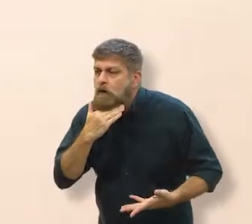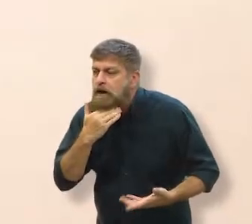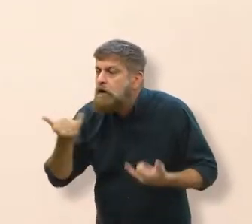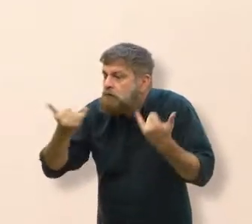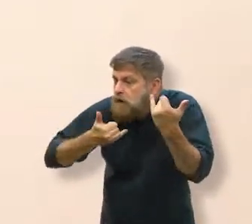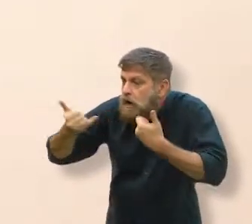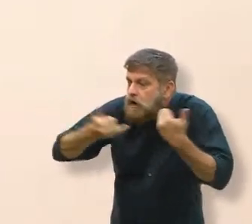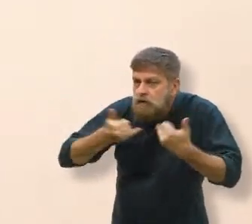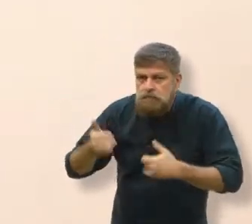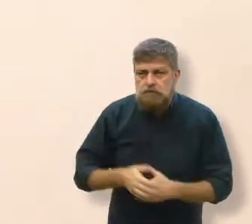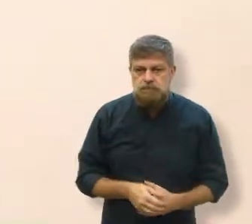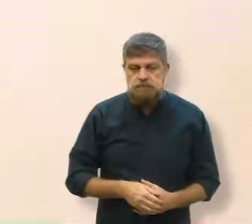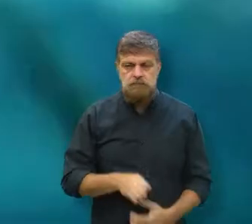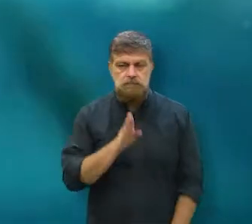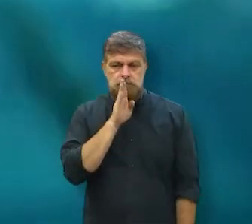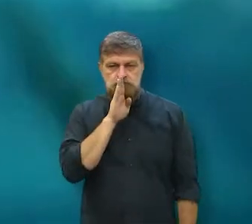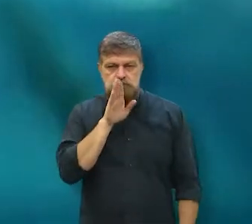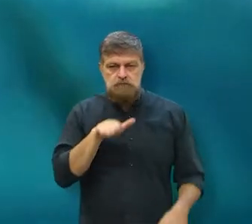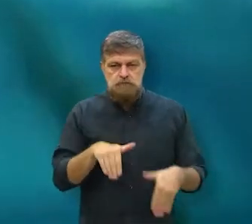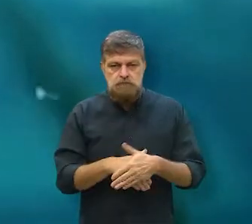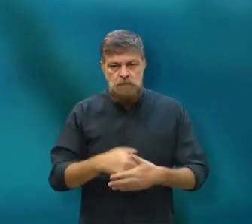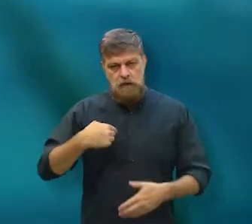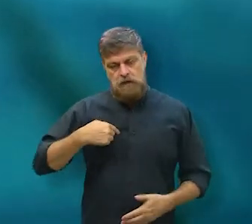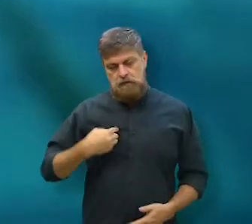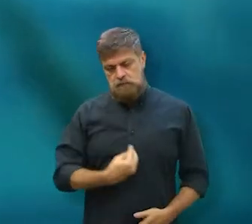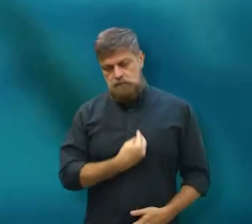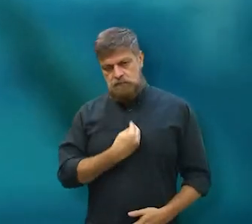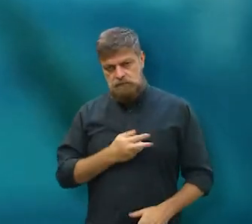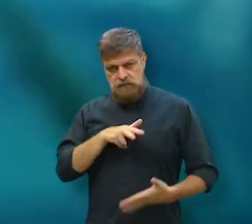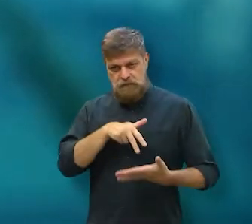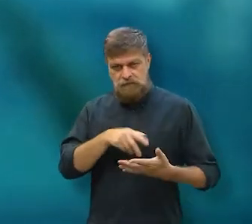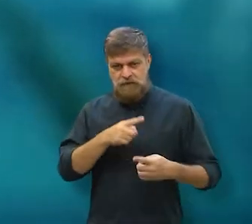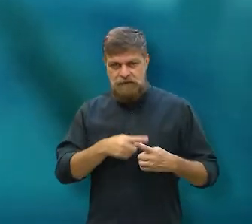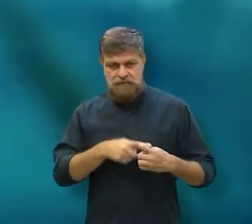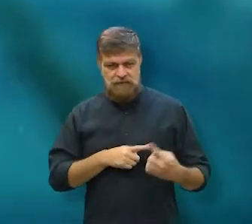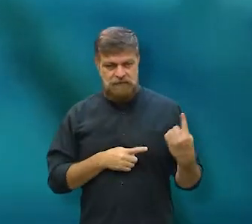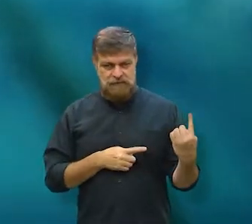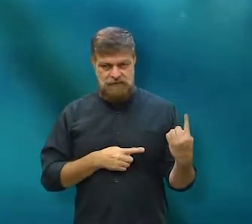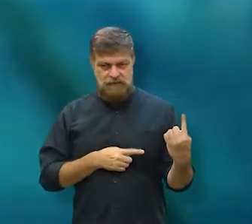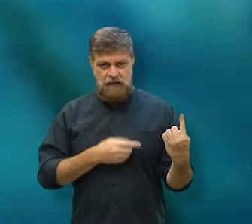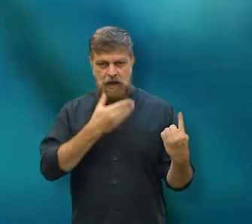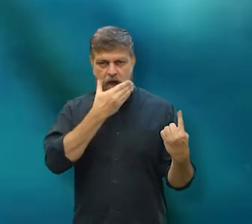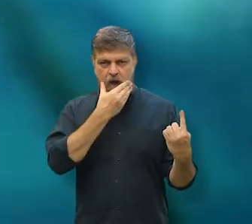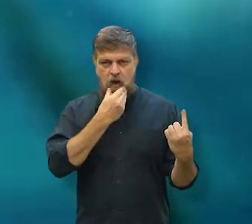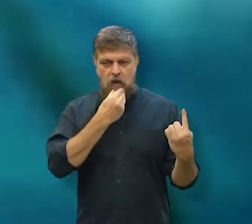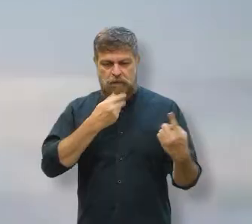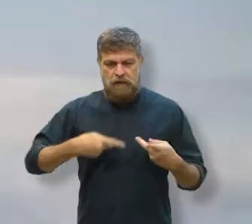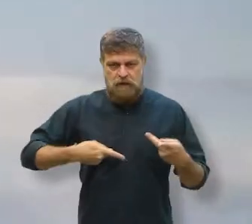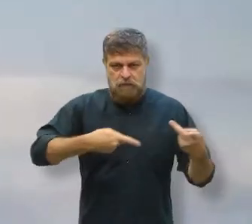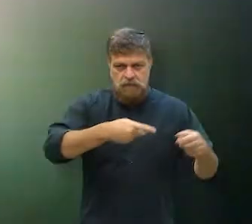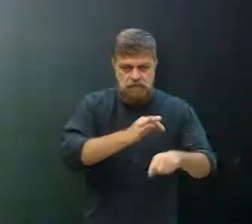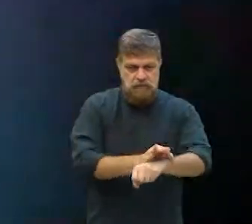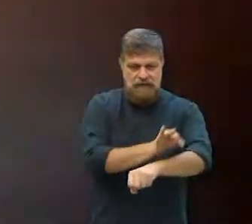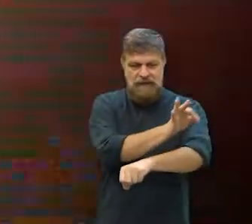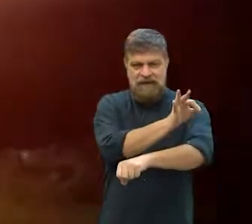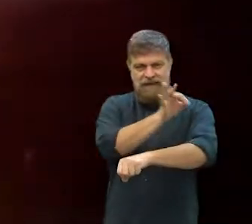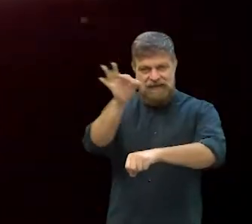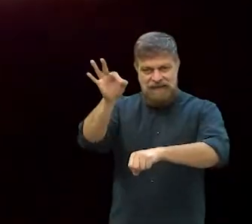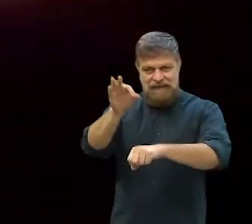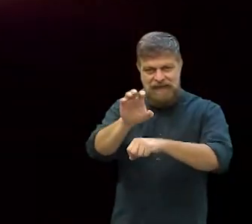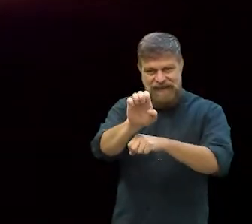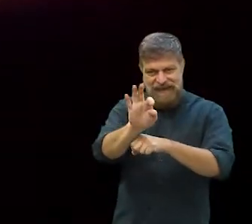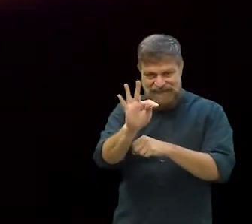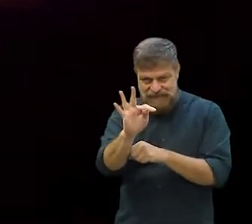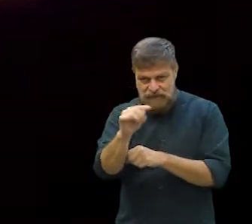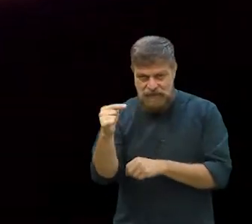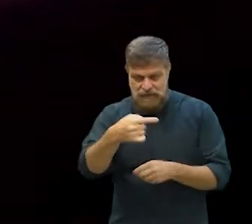contar? Não, eu acho que eu estou aqui por causa de um garoto que me convidou para ver ET. ET, vocês